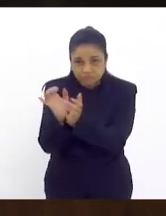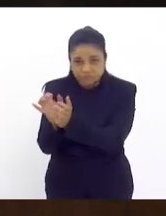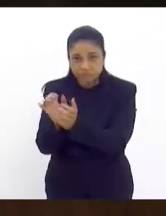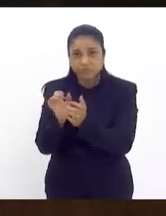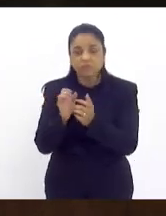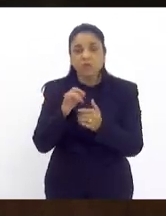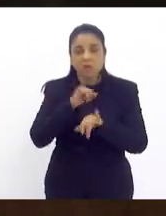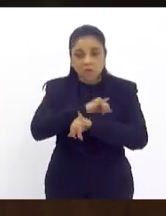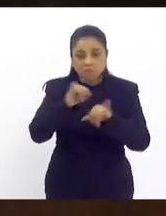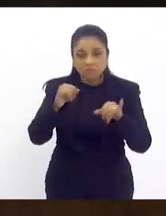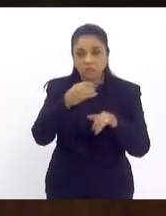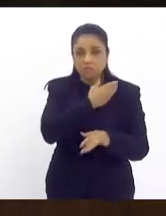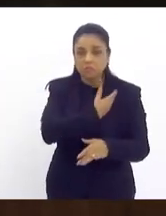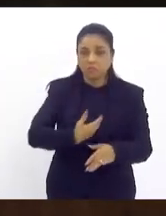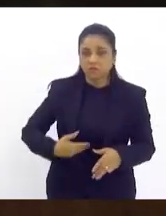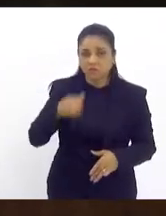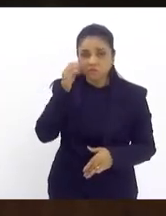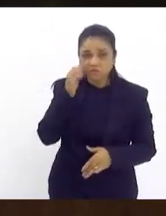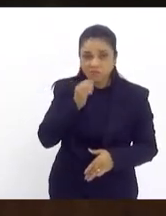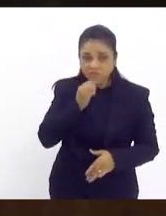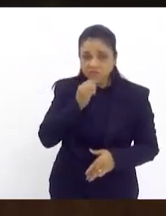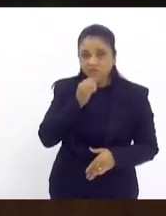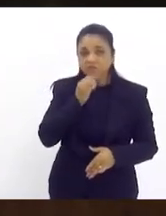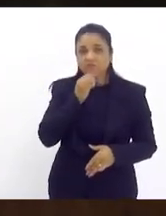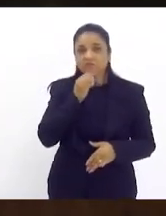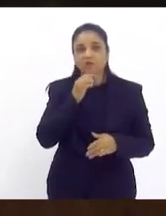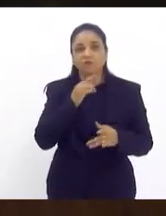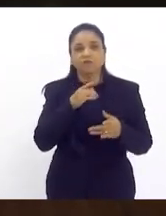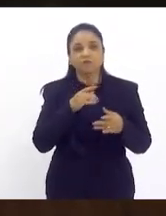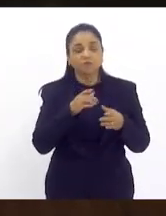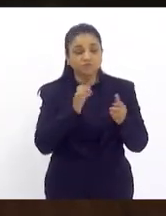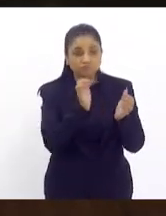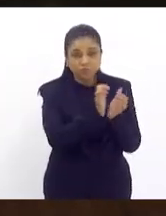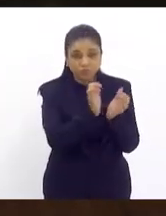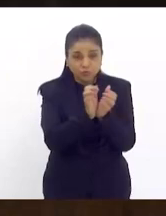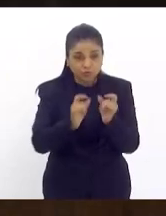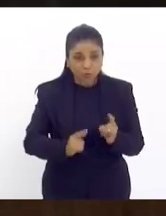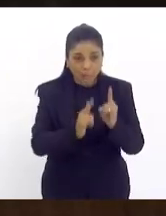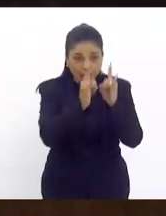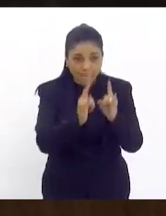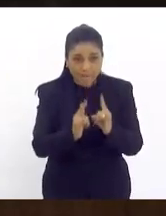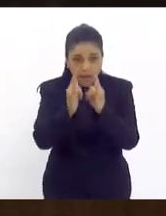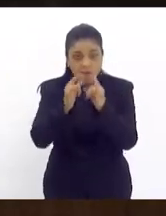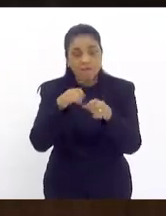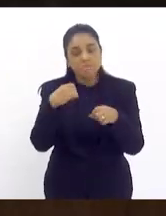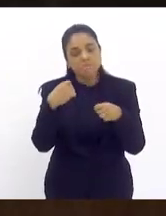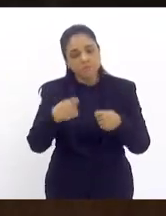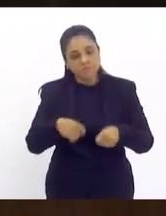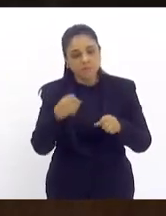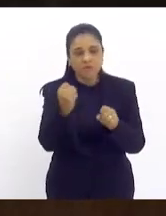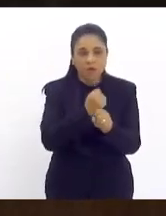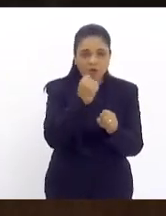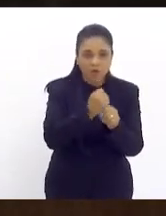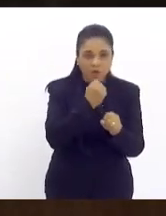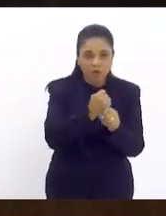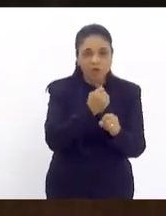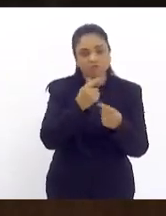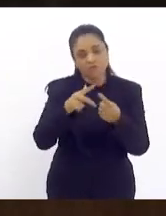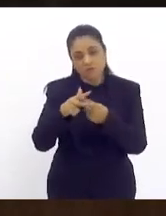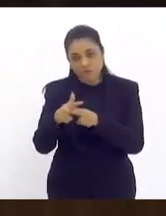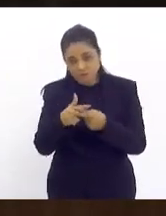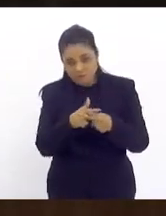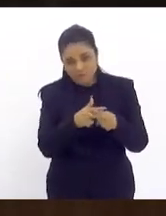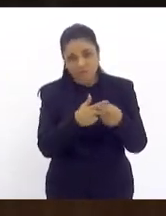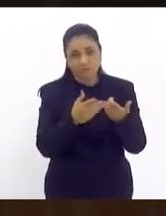pelo governador Cláudio Castro e as unidades os conjuntos habitacionais que precisavam passar por reforma fossem objeto de reforma